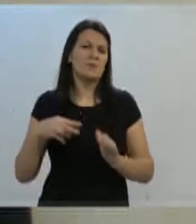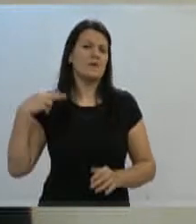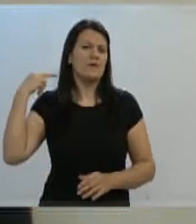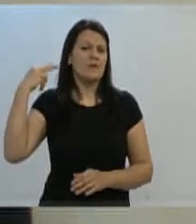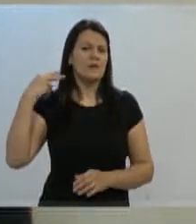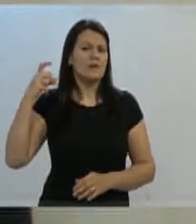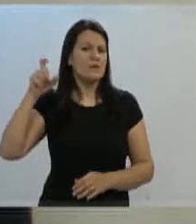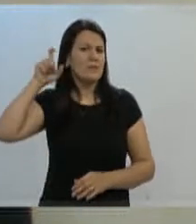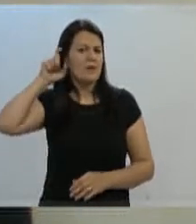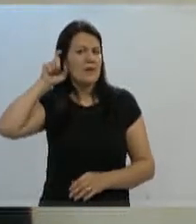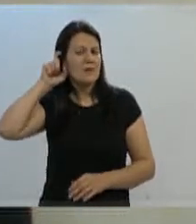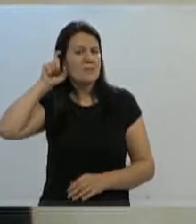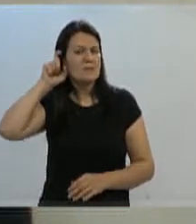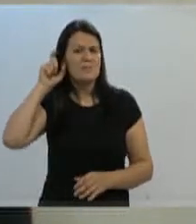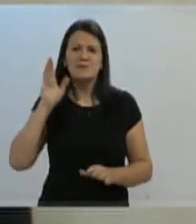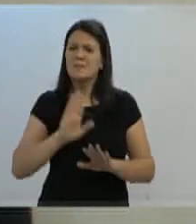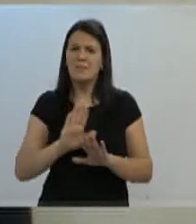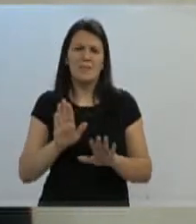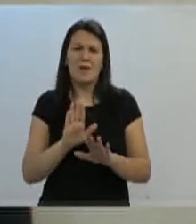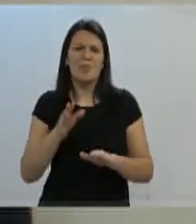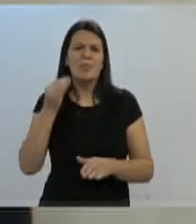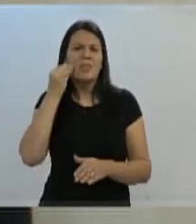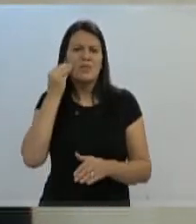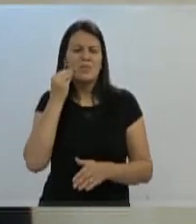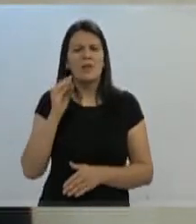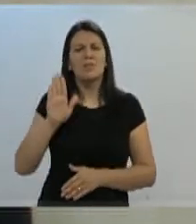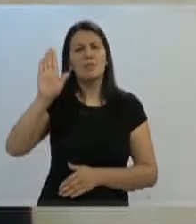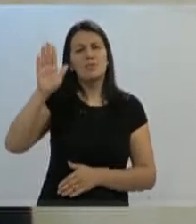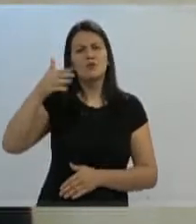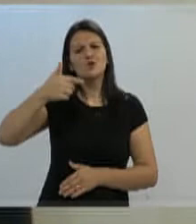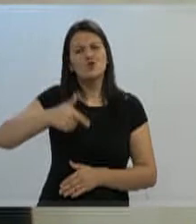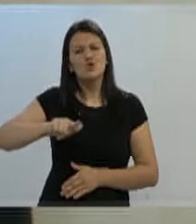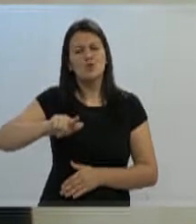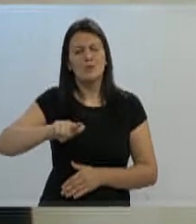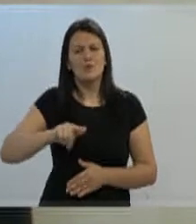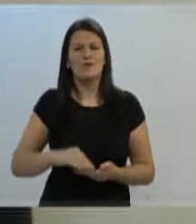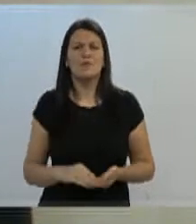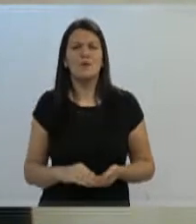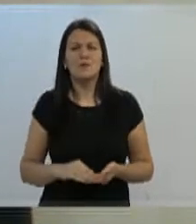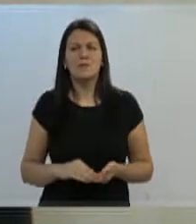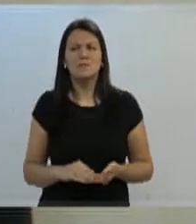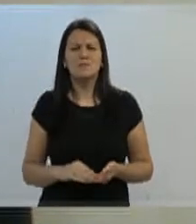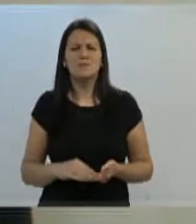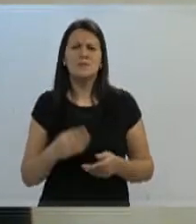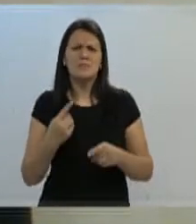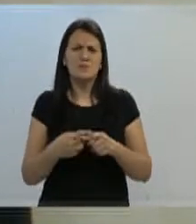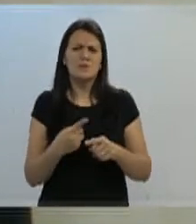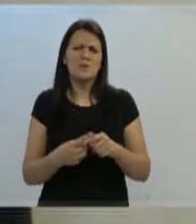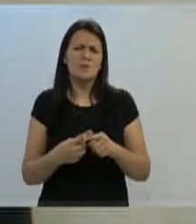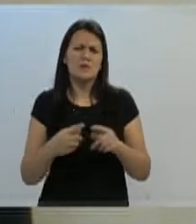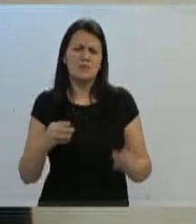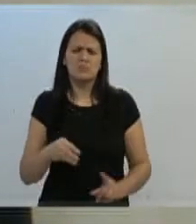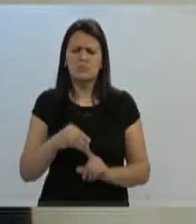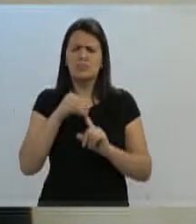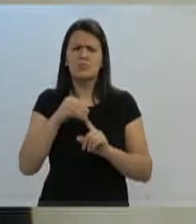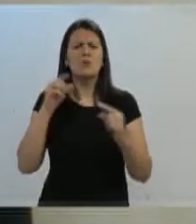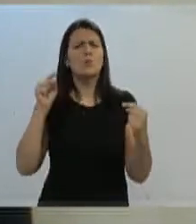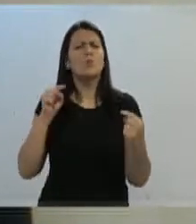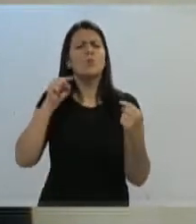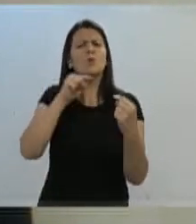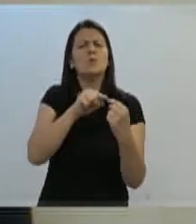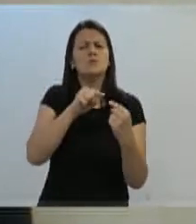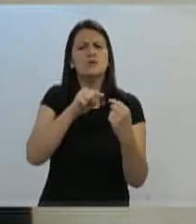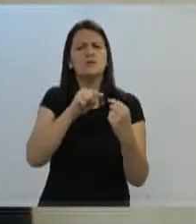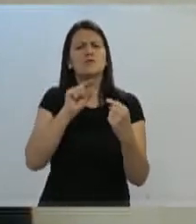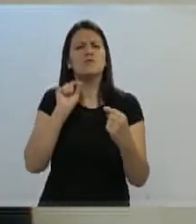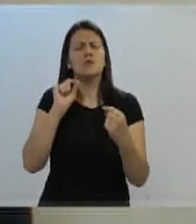não deixaram, né, não deixaram o seu nome à disposição para uma reeleição eventual. Fiz isso por um último, único objetivo de